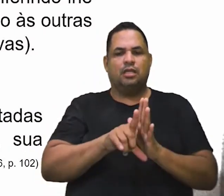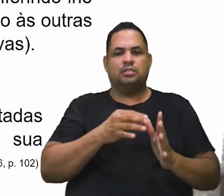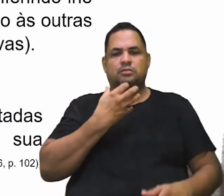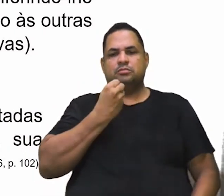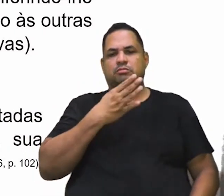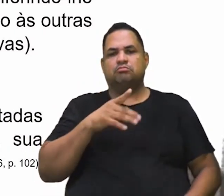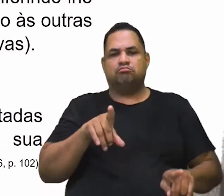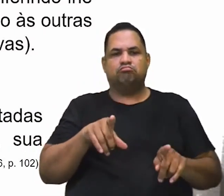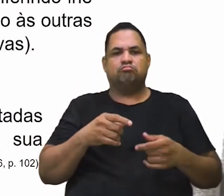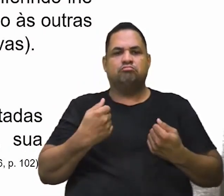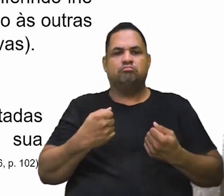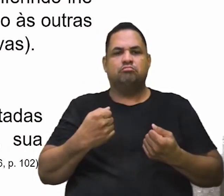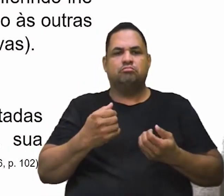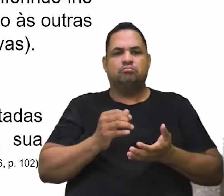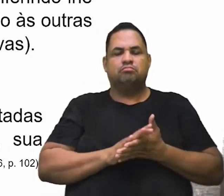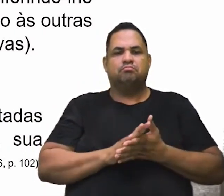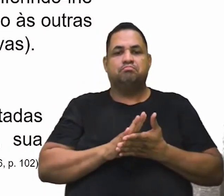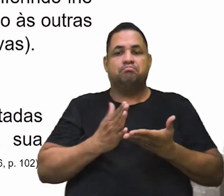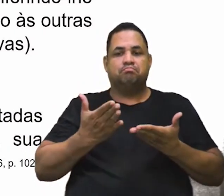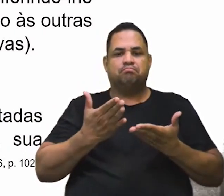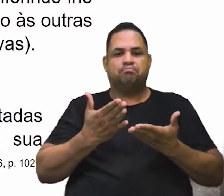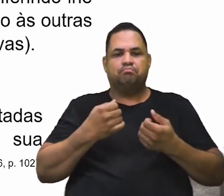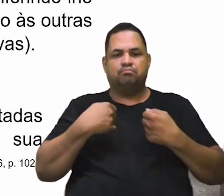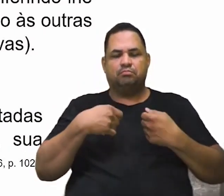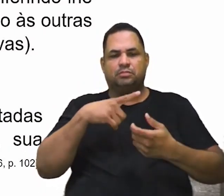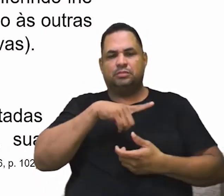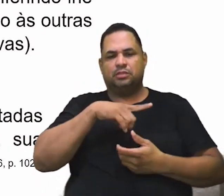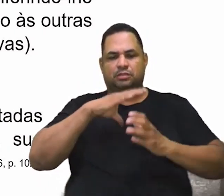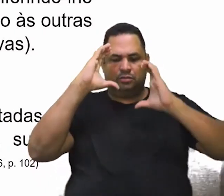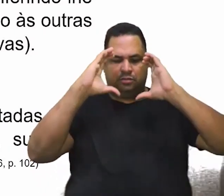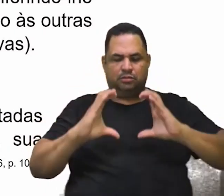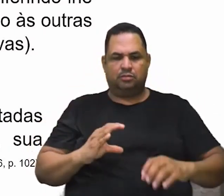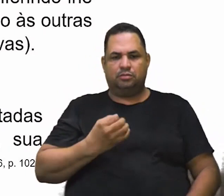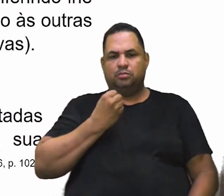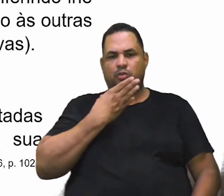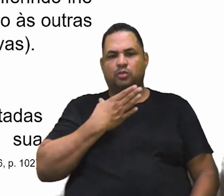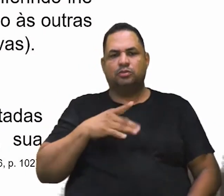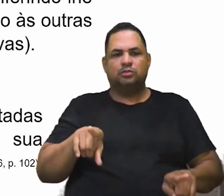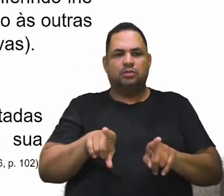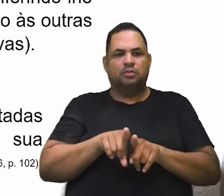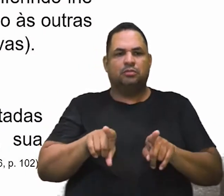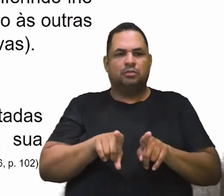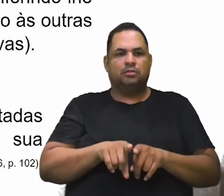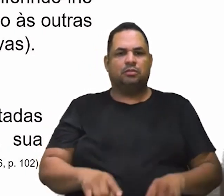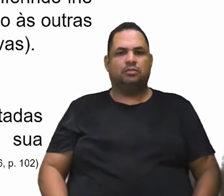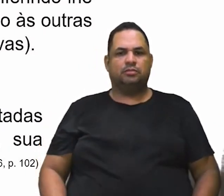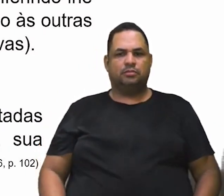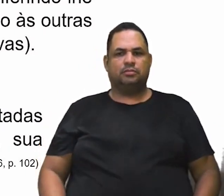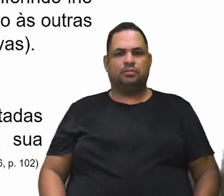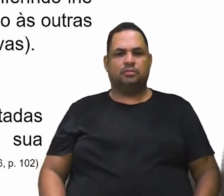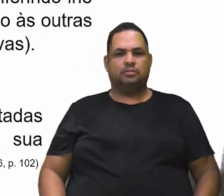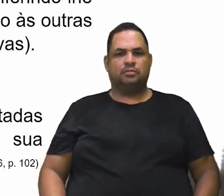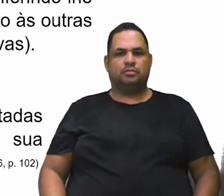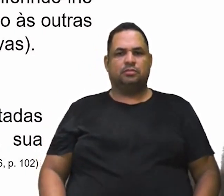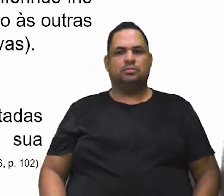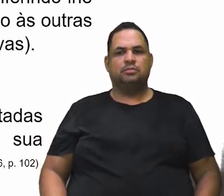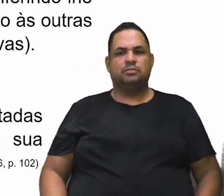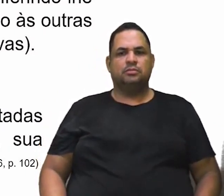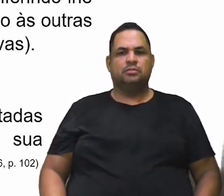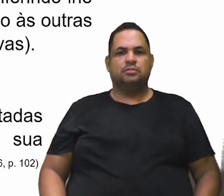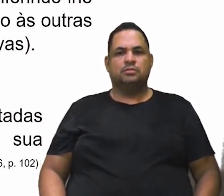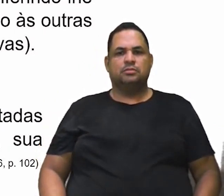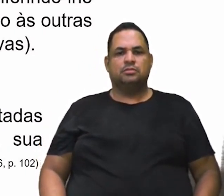expressas, criadas, postas por cidadãos bons. Então, era assim. Dependendo da qualidade do cidadão,